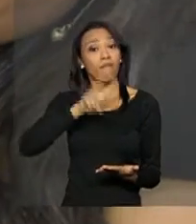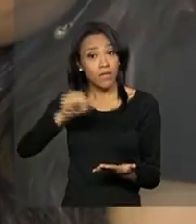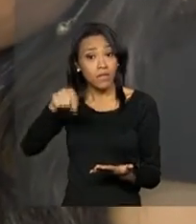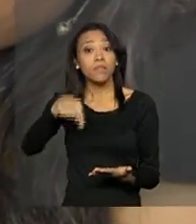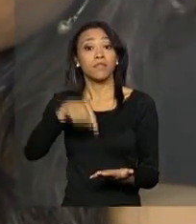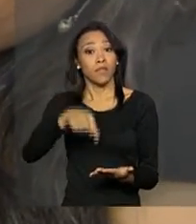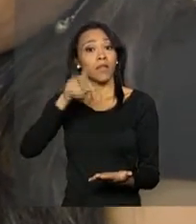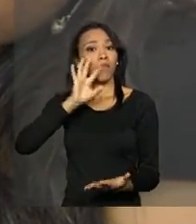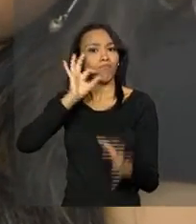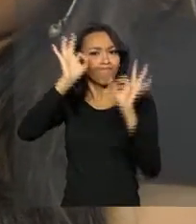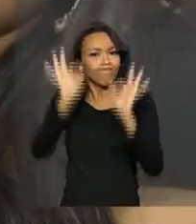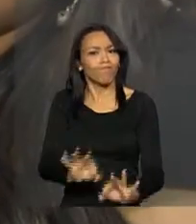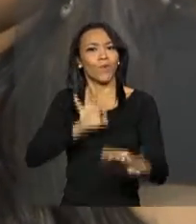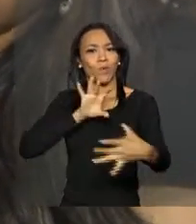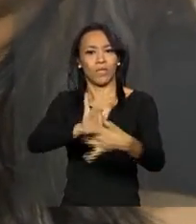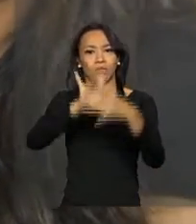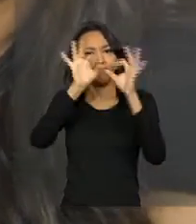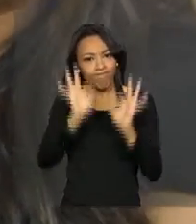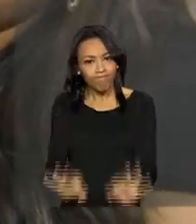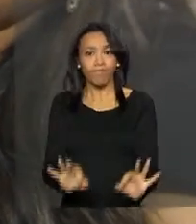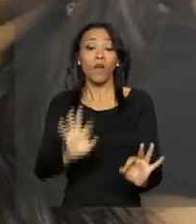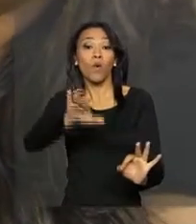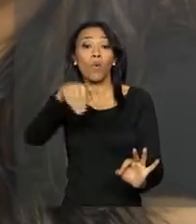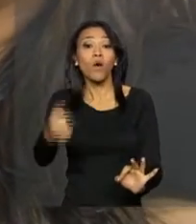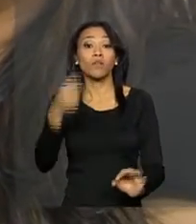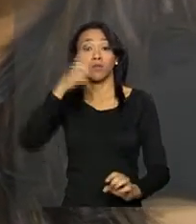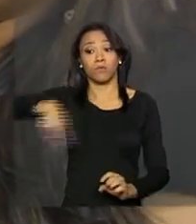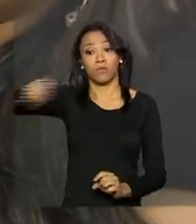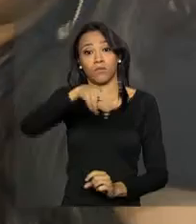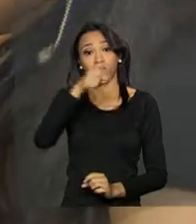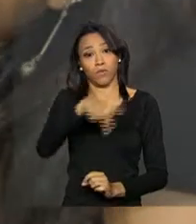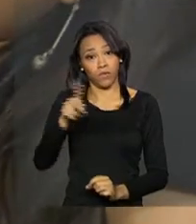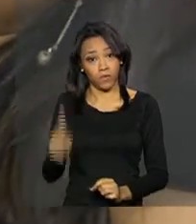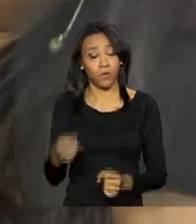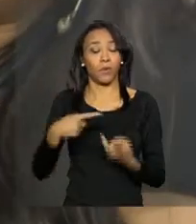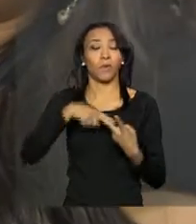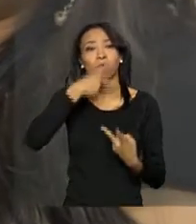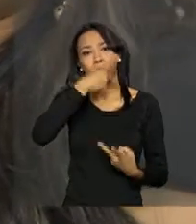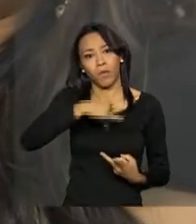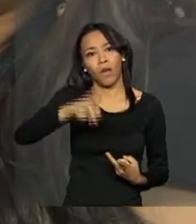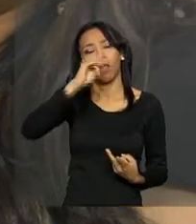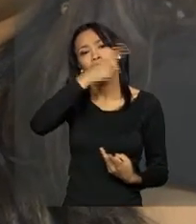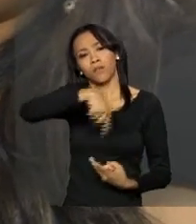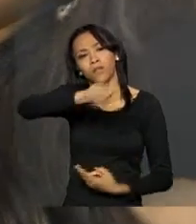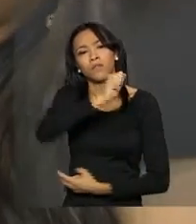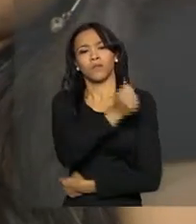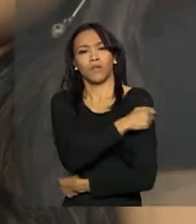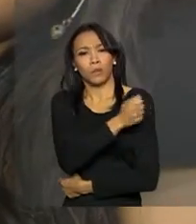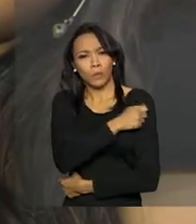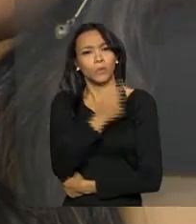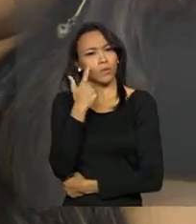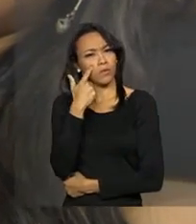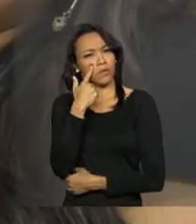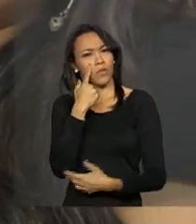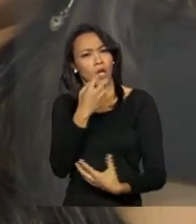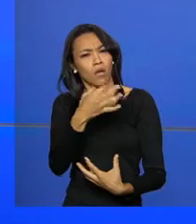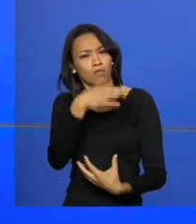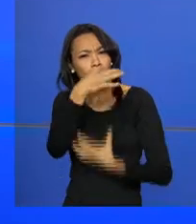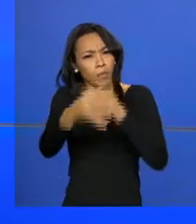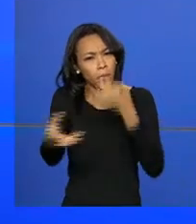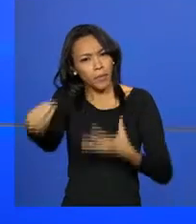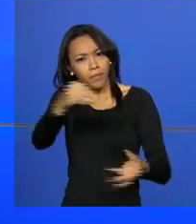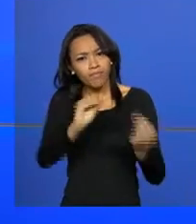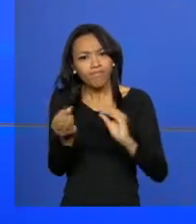espelho da nossa realidade educacional a partir do momento que os educadores, que os pais, que os estudantes façam suas inserções.